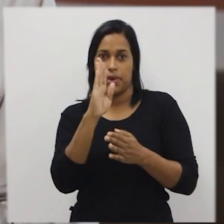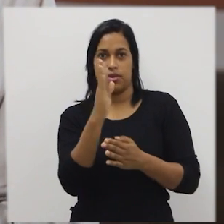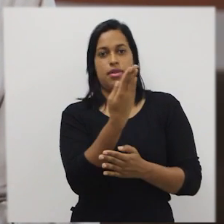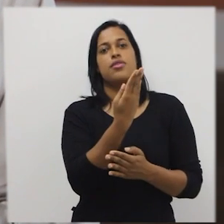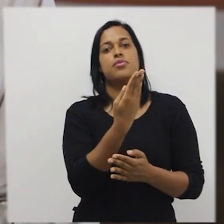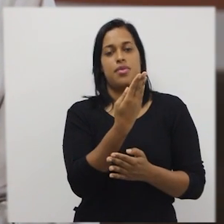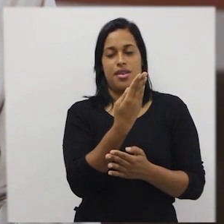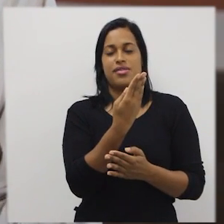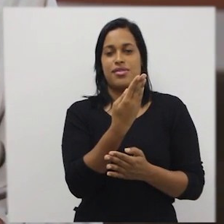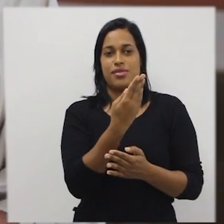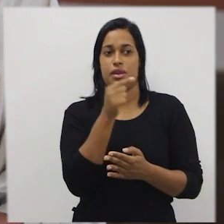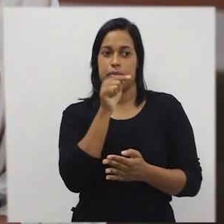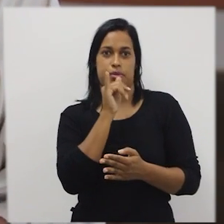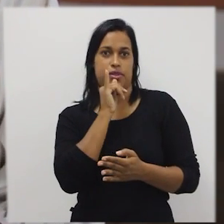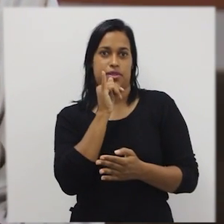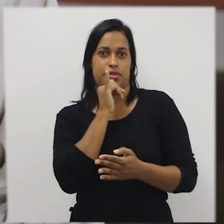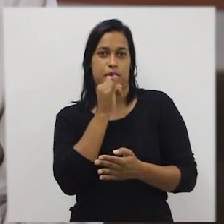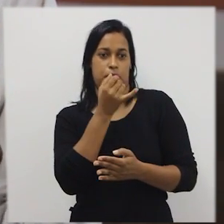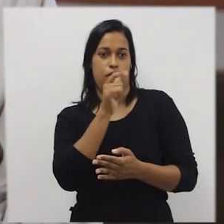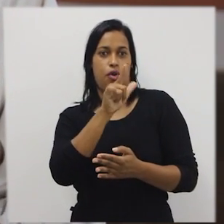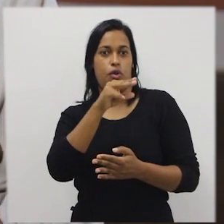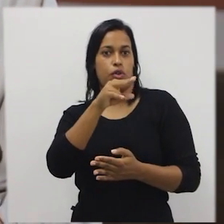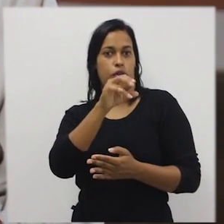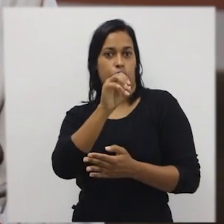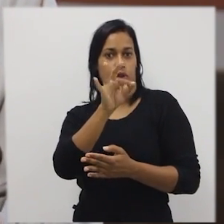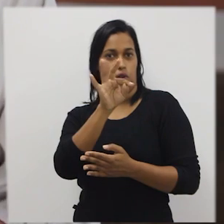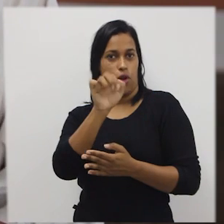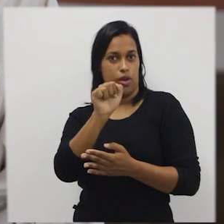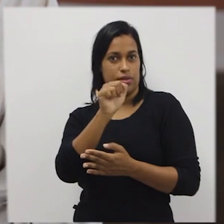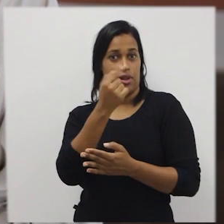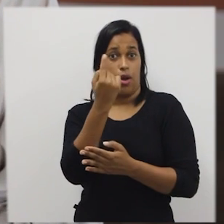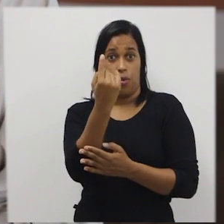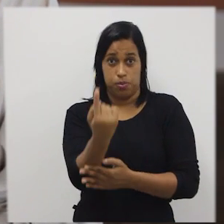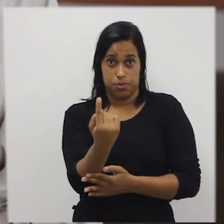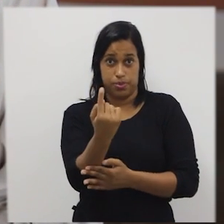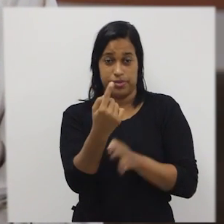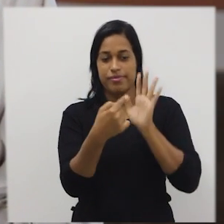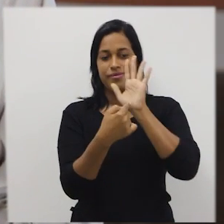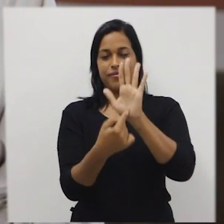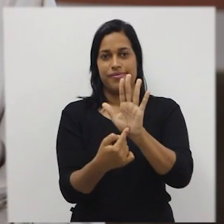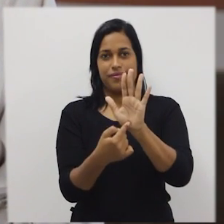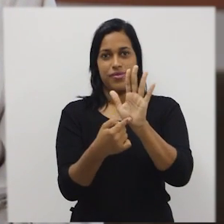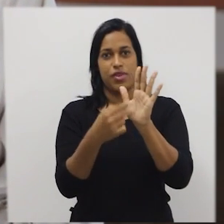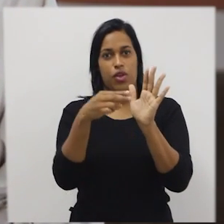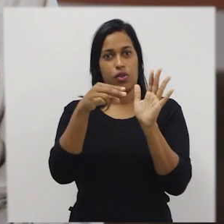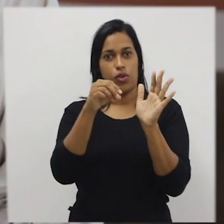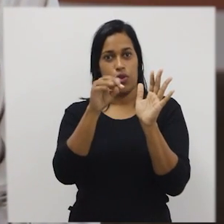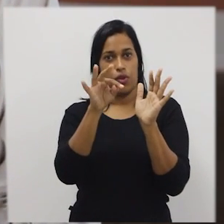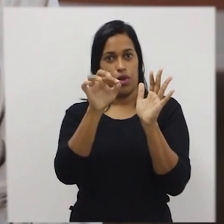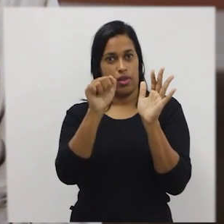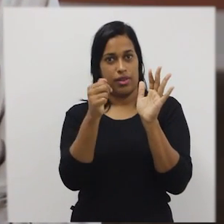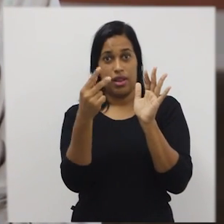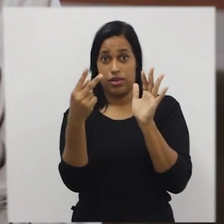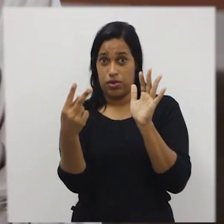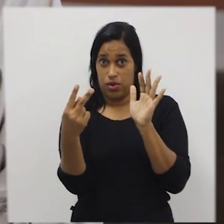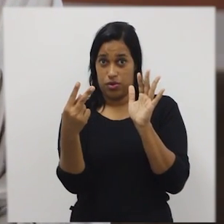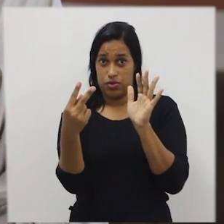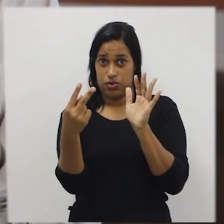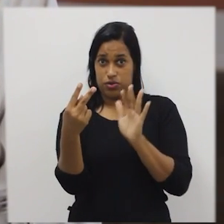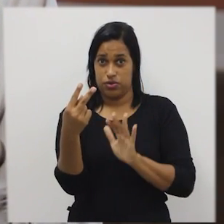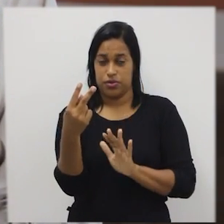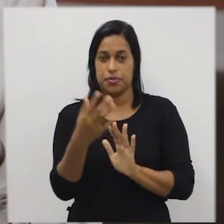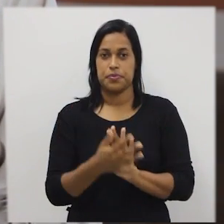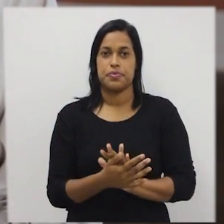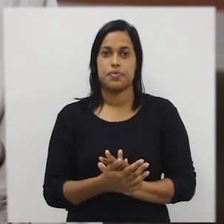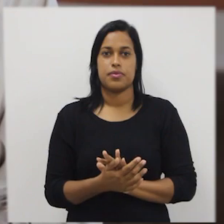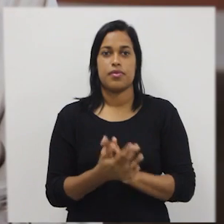Nesse caso, eu colocando nota 1 para representar a primeira nota, nota 2 para representar a segunda nota